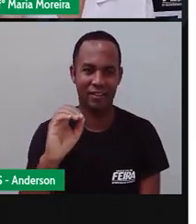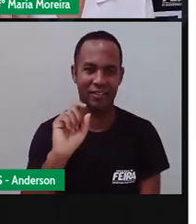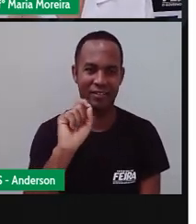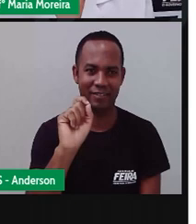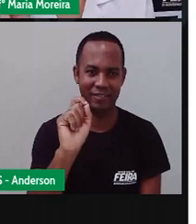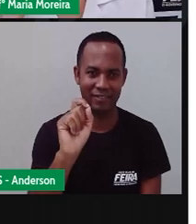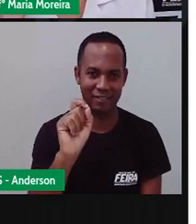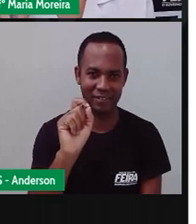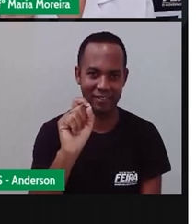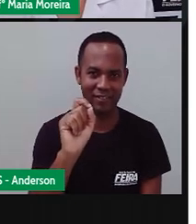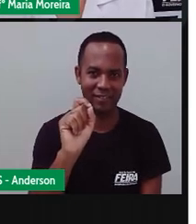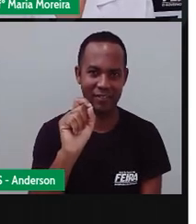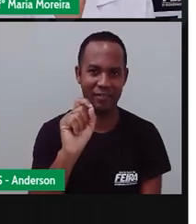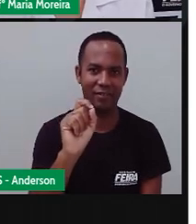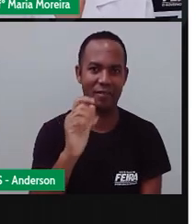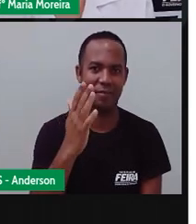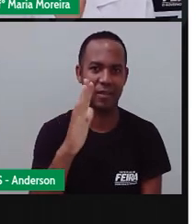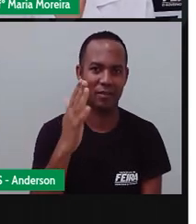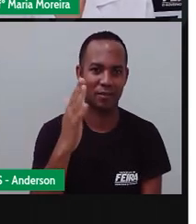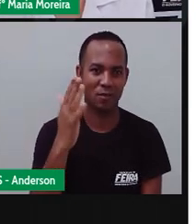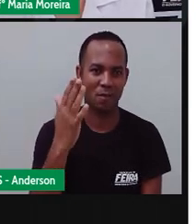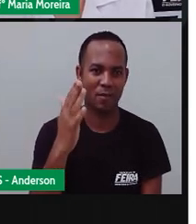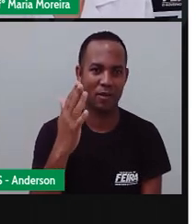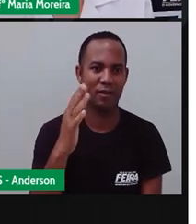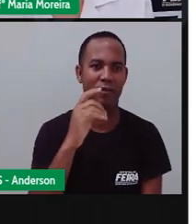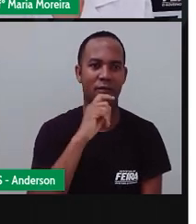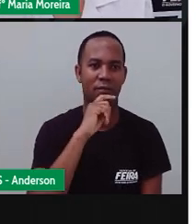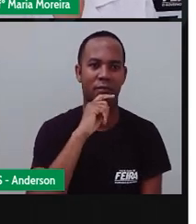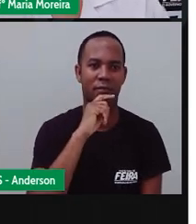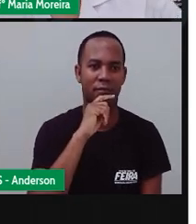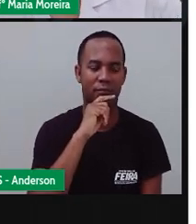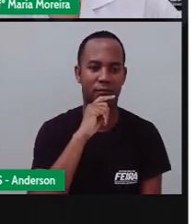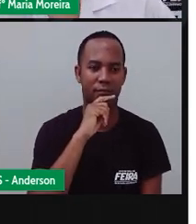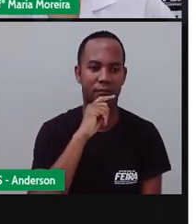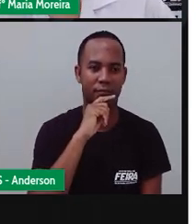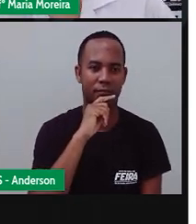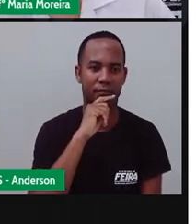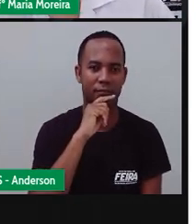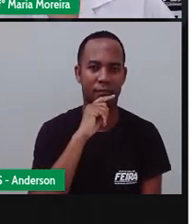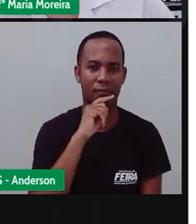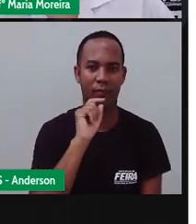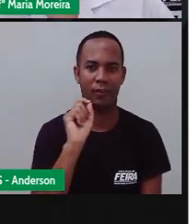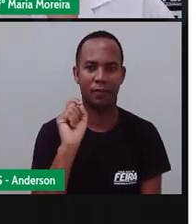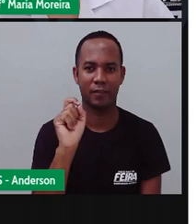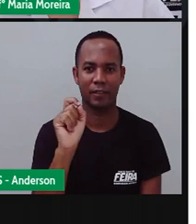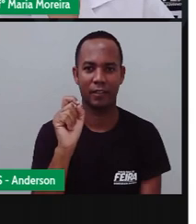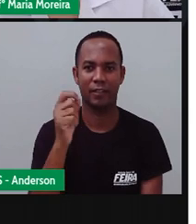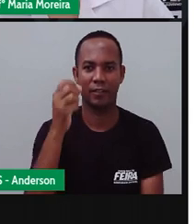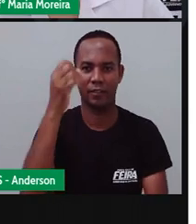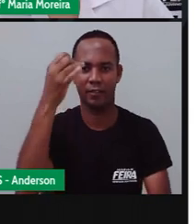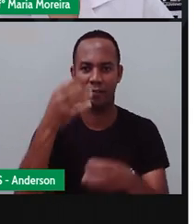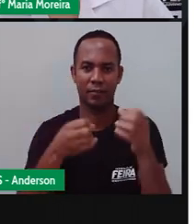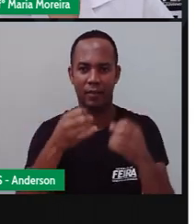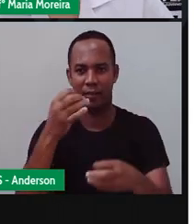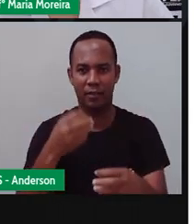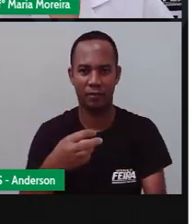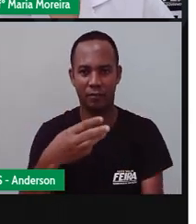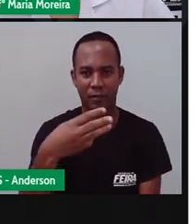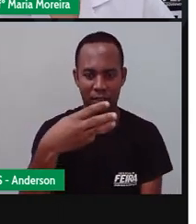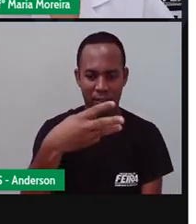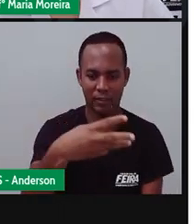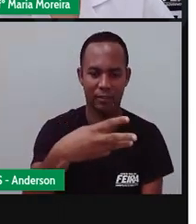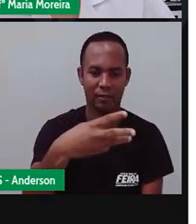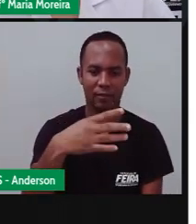100 centímetros, 100 centímetros. Então, por isso que ele fala aqui, ó, 30 metros, né?